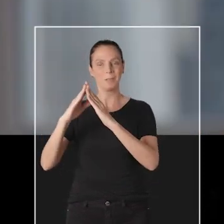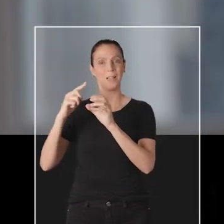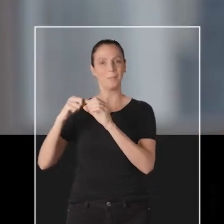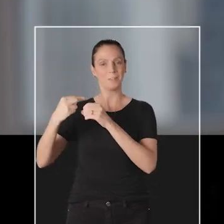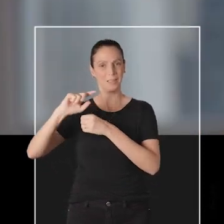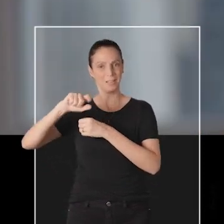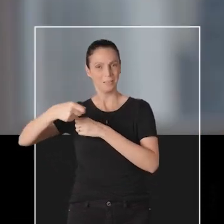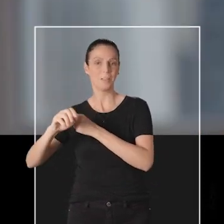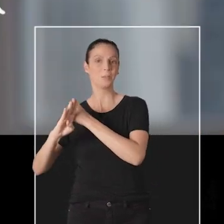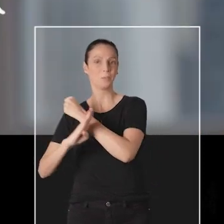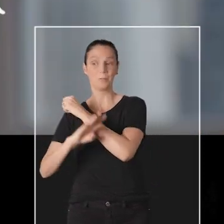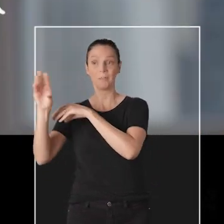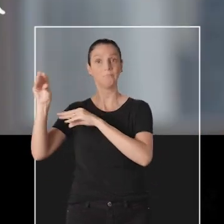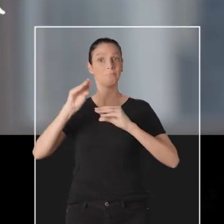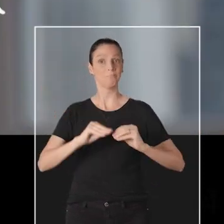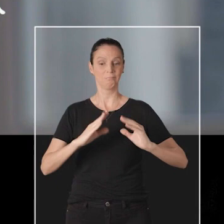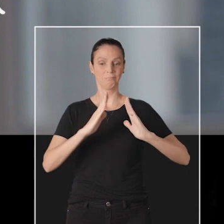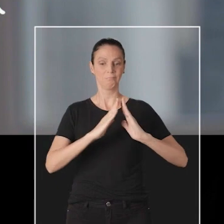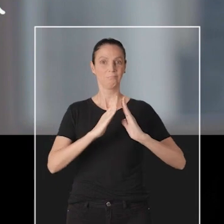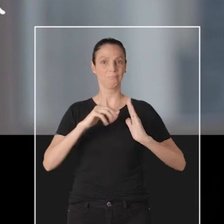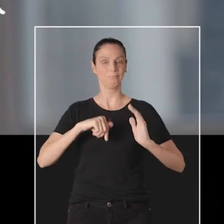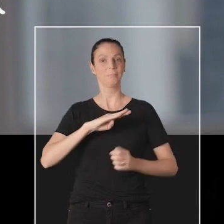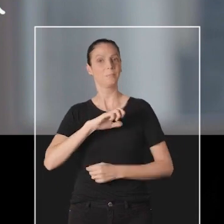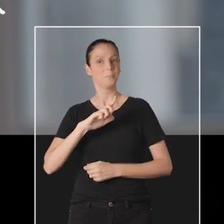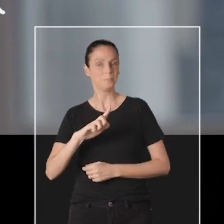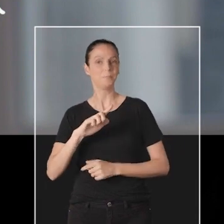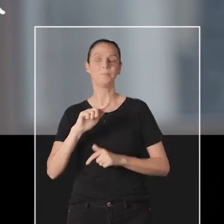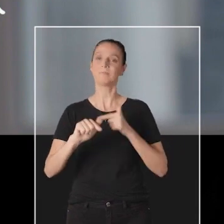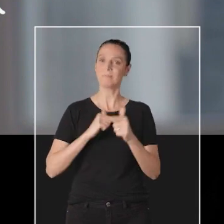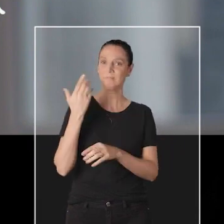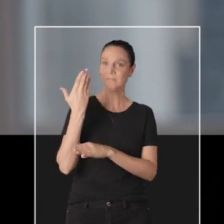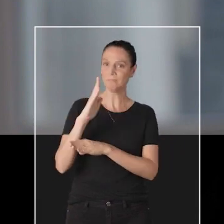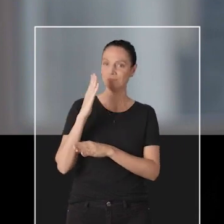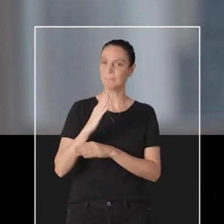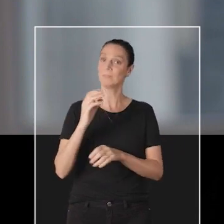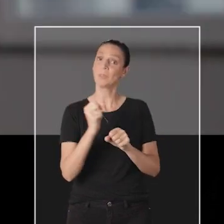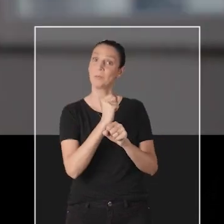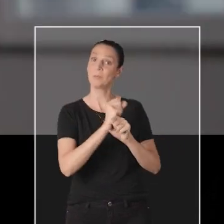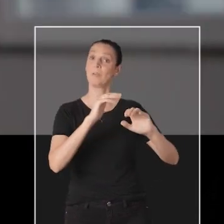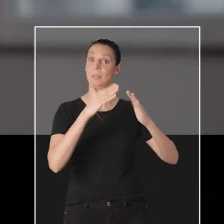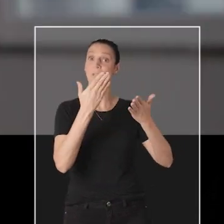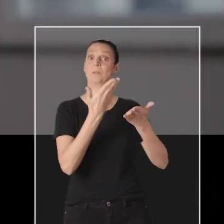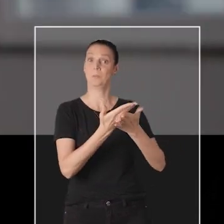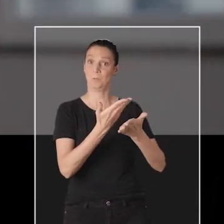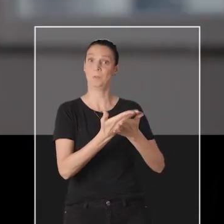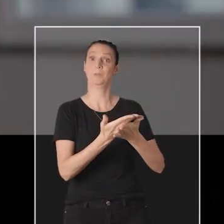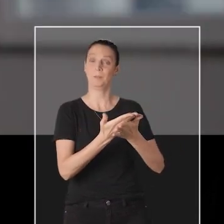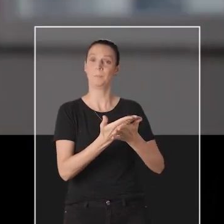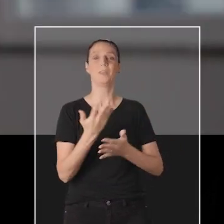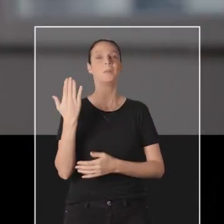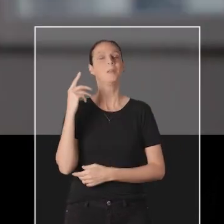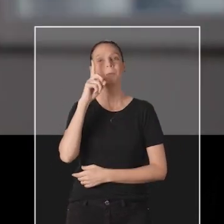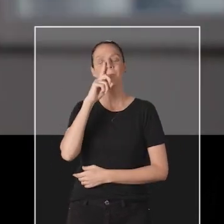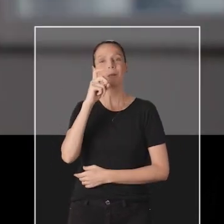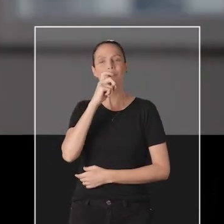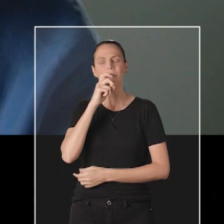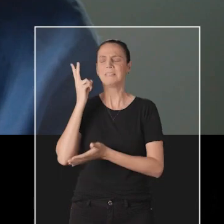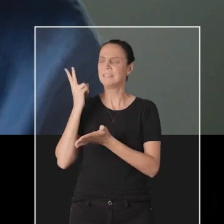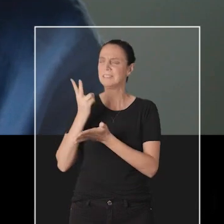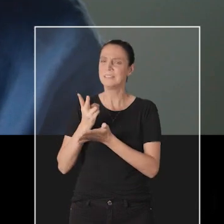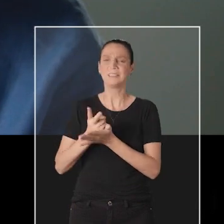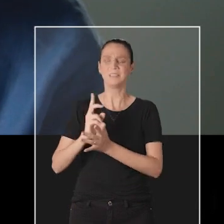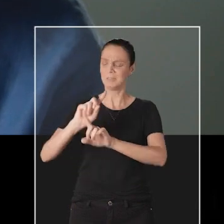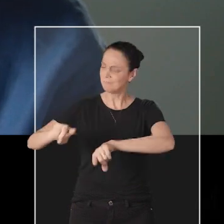morar em Blumenau, né? Veio de Biguassu para cá, como marceneiro do Colégio Santo Antônio.